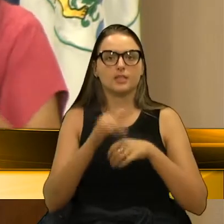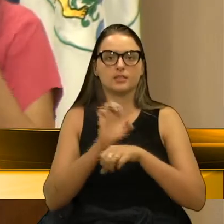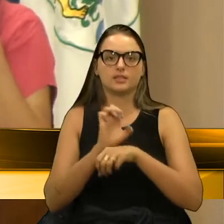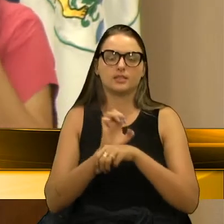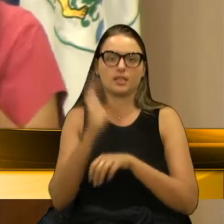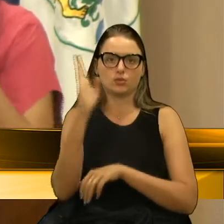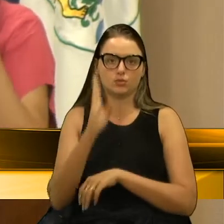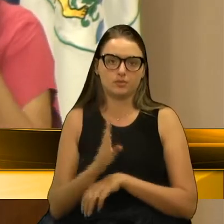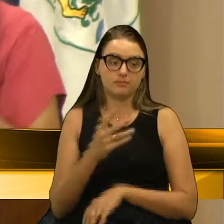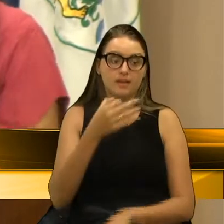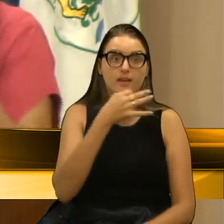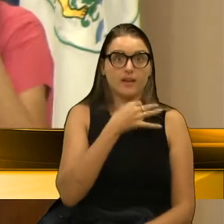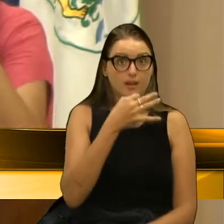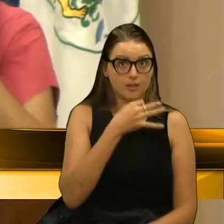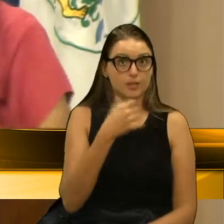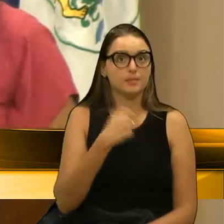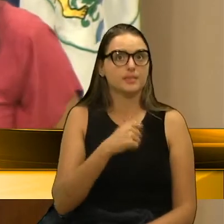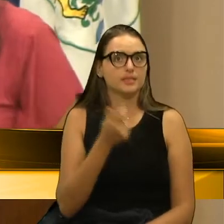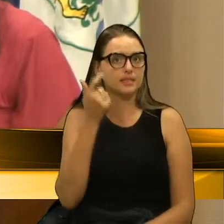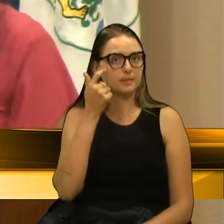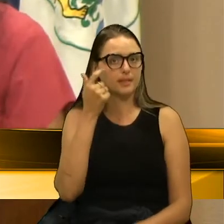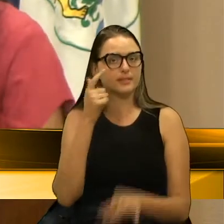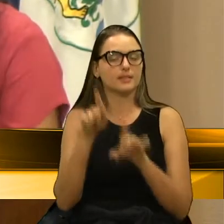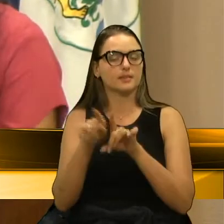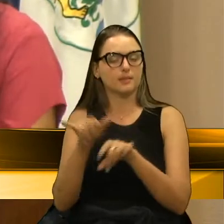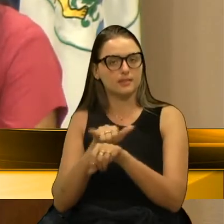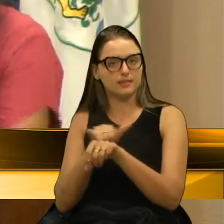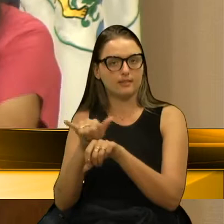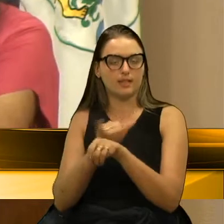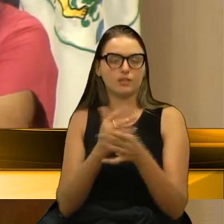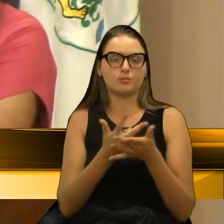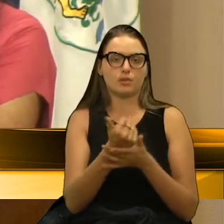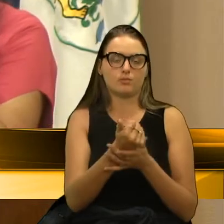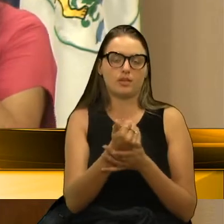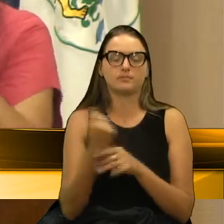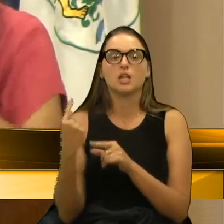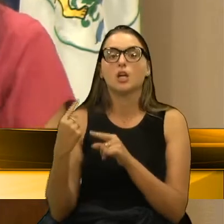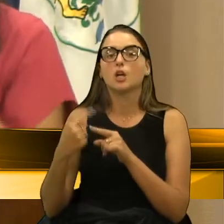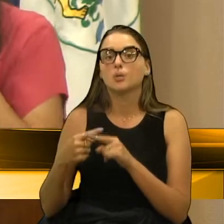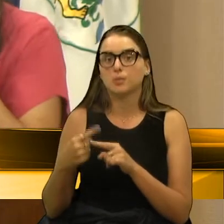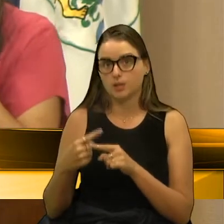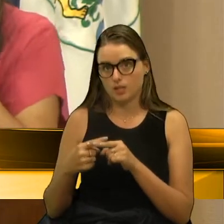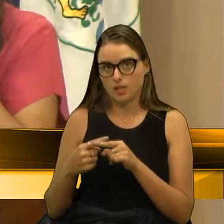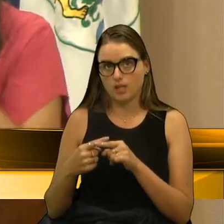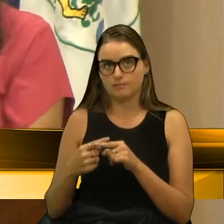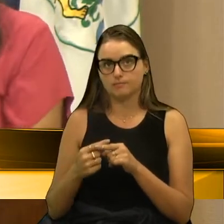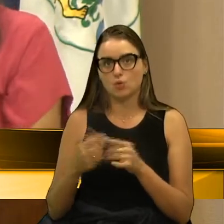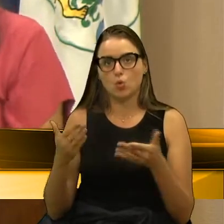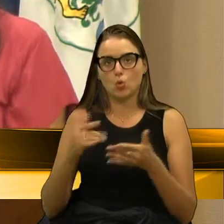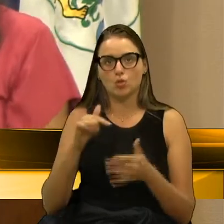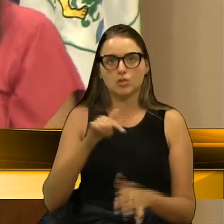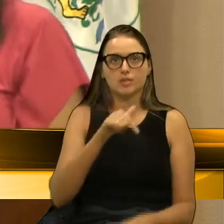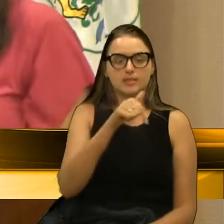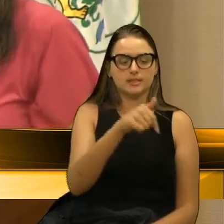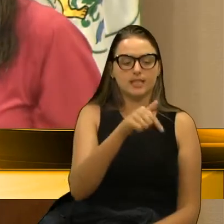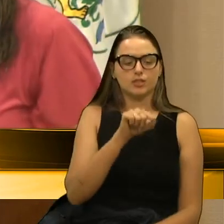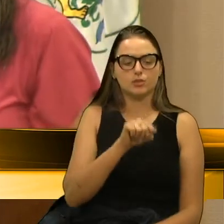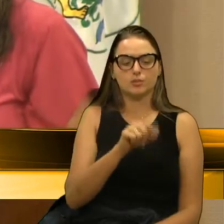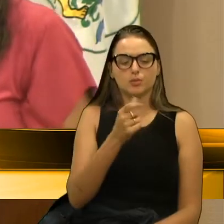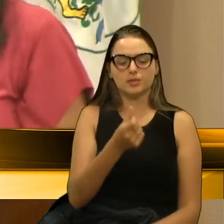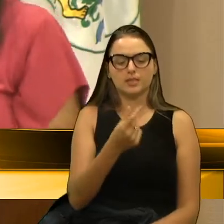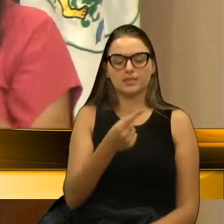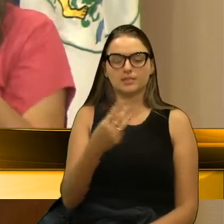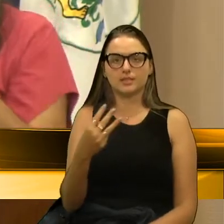Caxias do Sul precisa pensar também alternativas. Porque a nossa média de vacinação, a gente vacinou 7.613